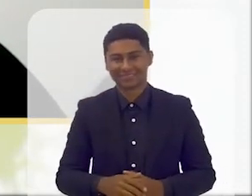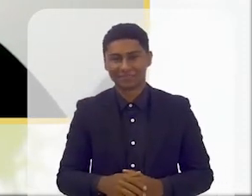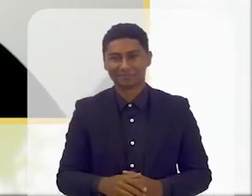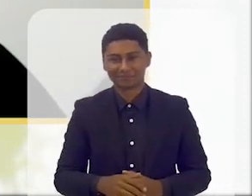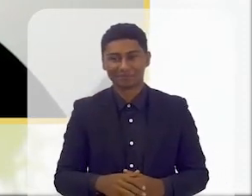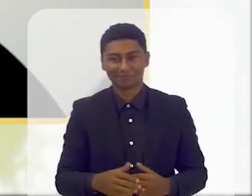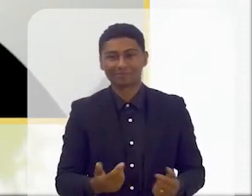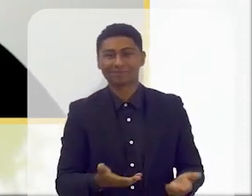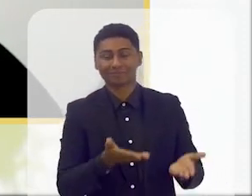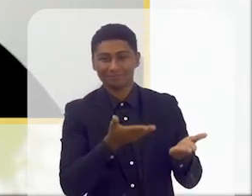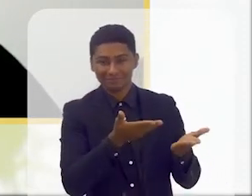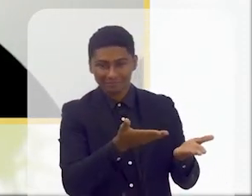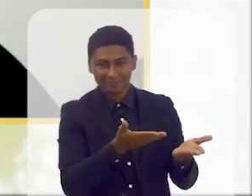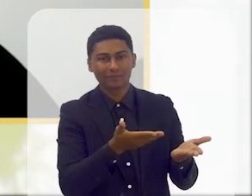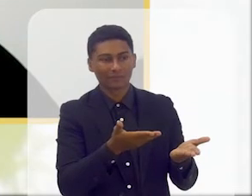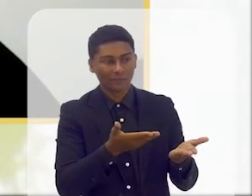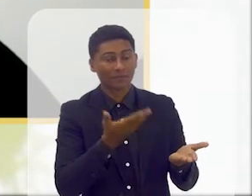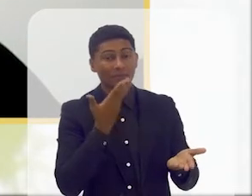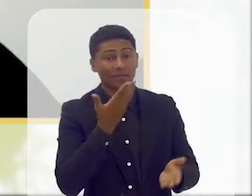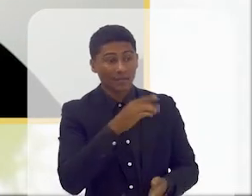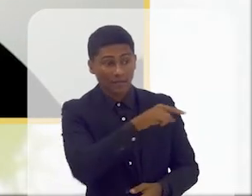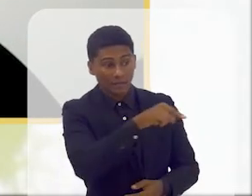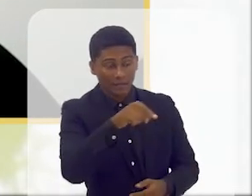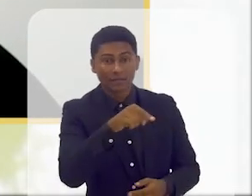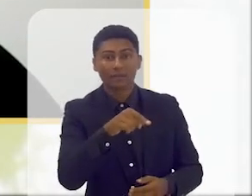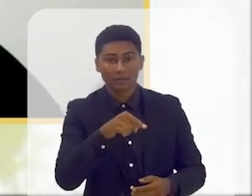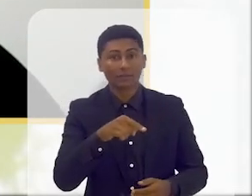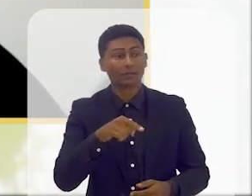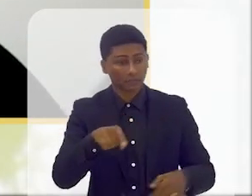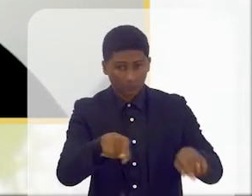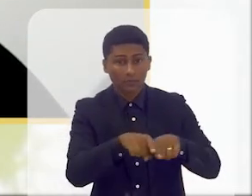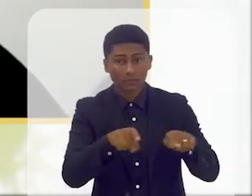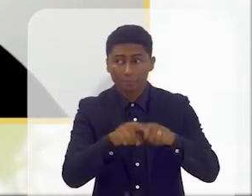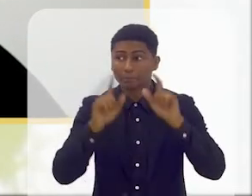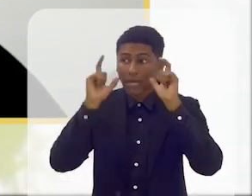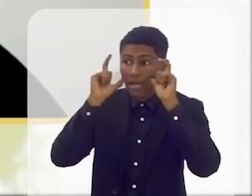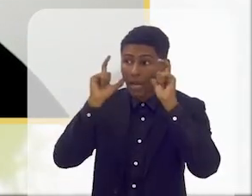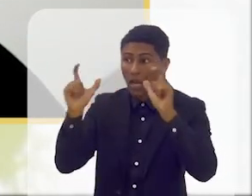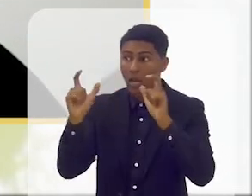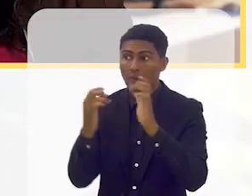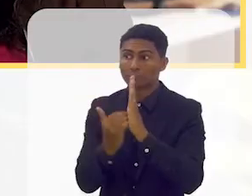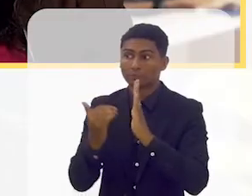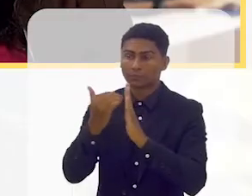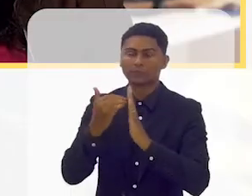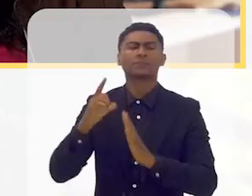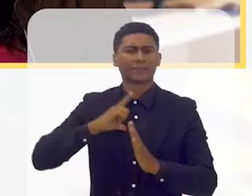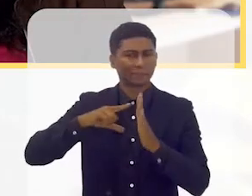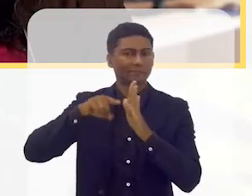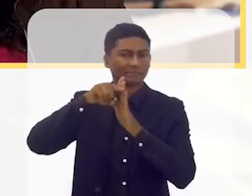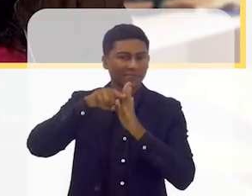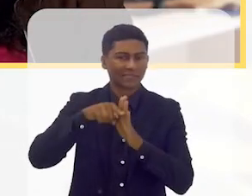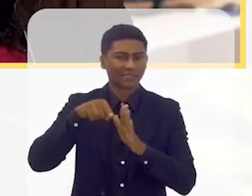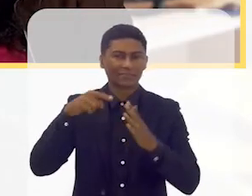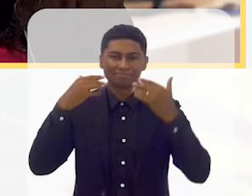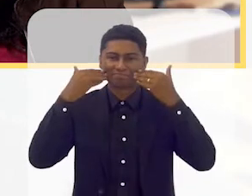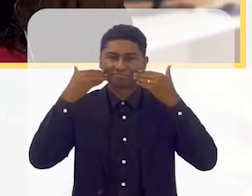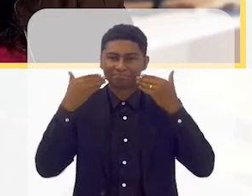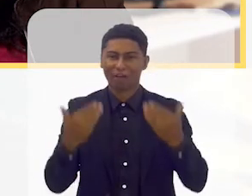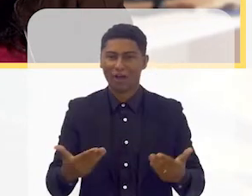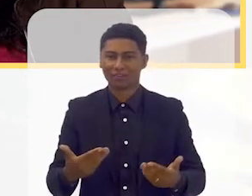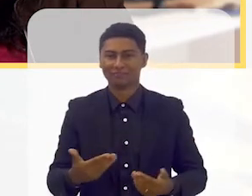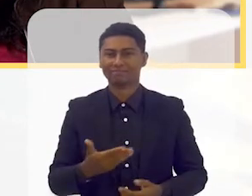crianças um interesse muito maior que temos vários estudos inclusivamente teses de doutoramento já feitas sobre esta